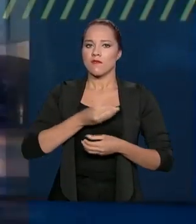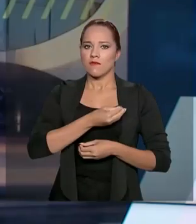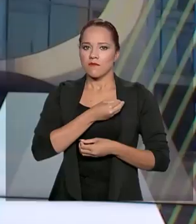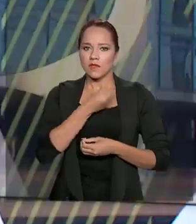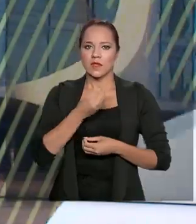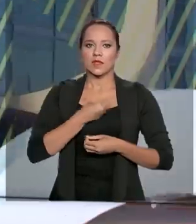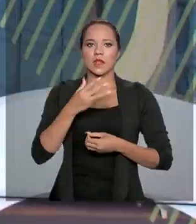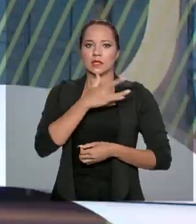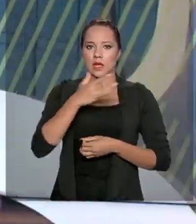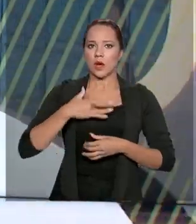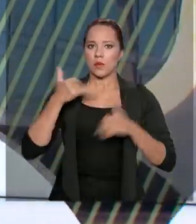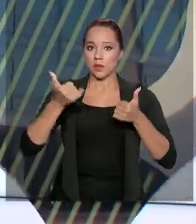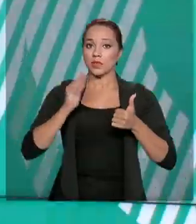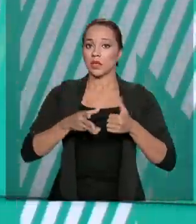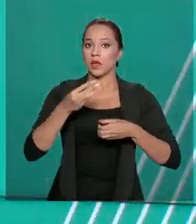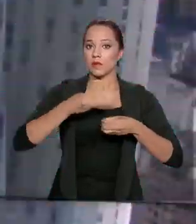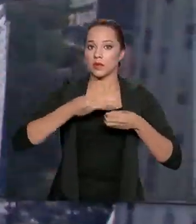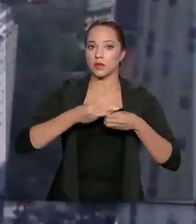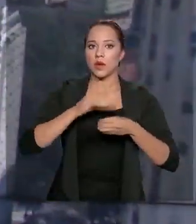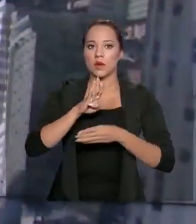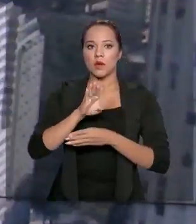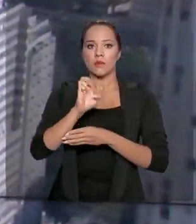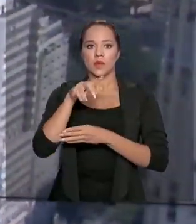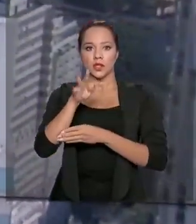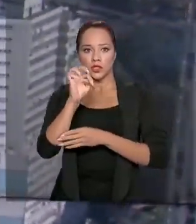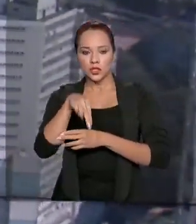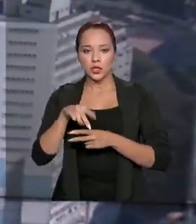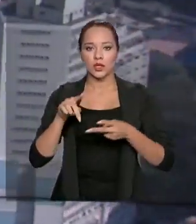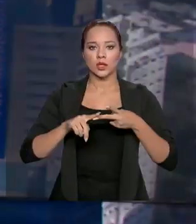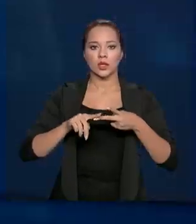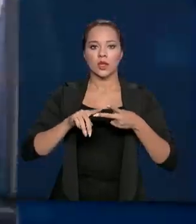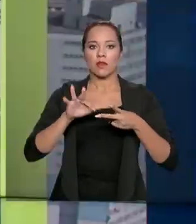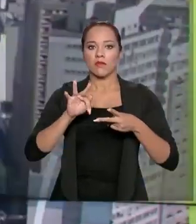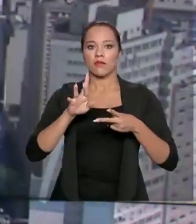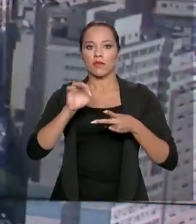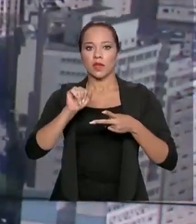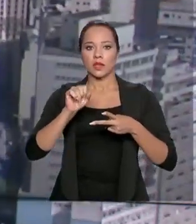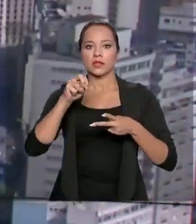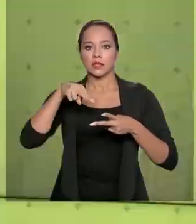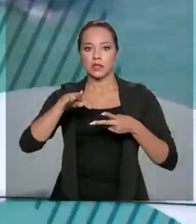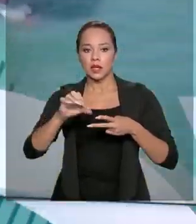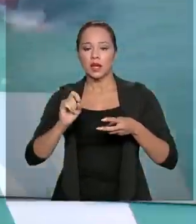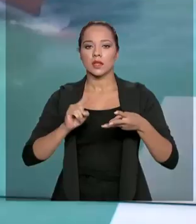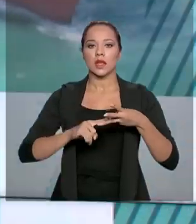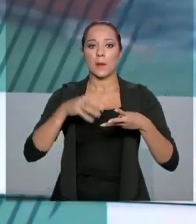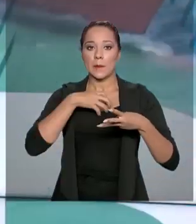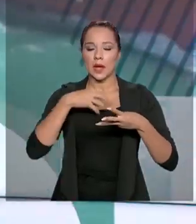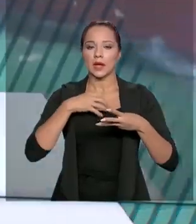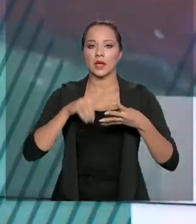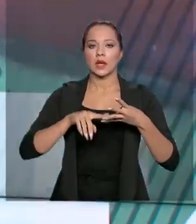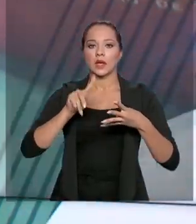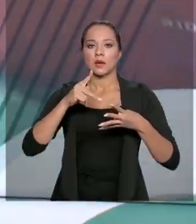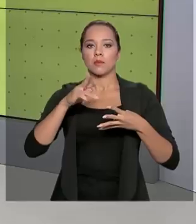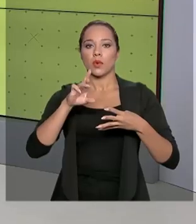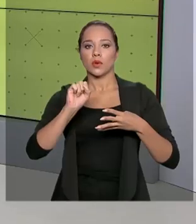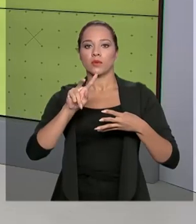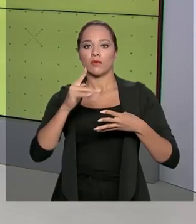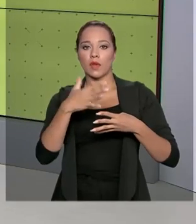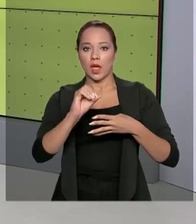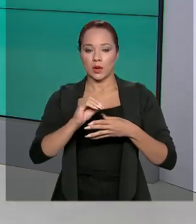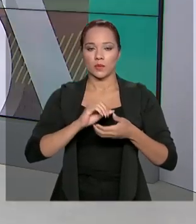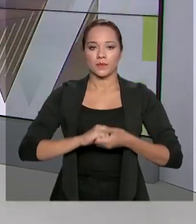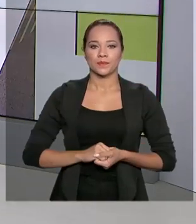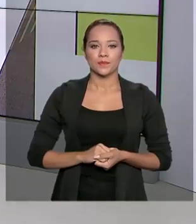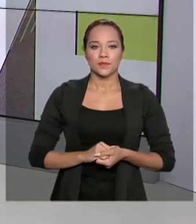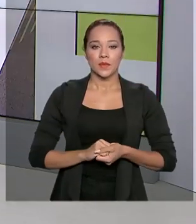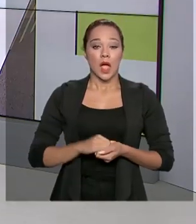programa municípios como Betinho e Formiga, em Minas Gerais, Feira de Santana, na Bahia e Porto Velho, em Rondônia. A